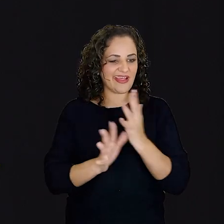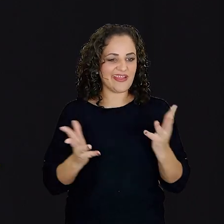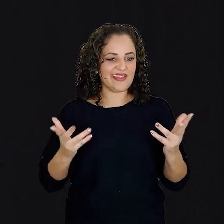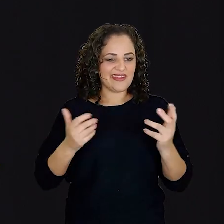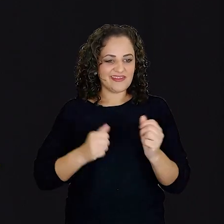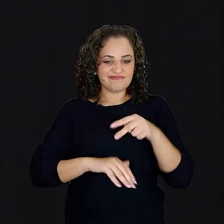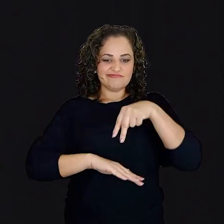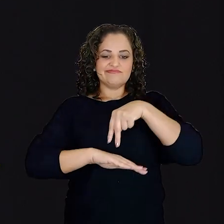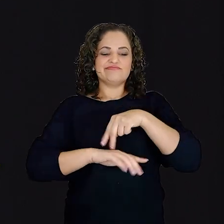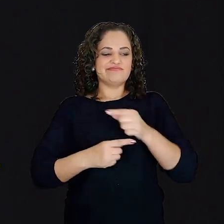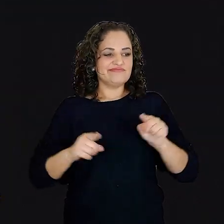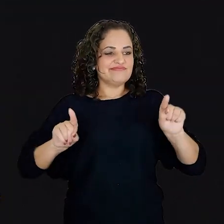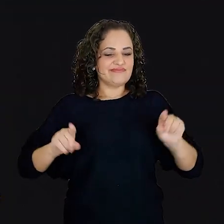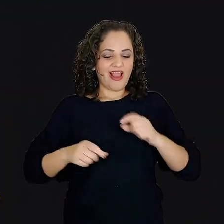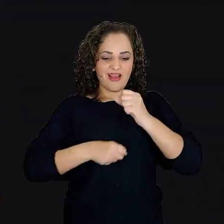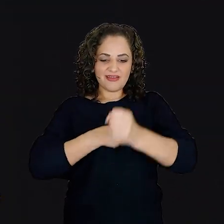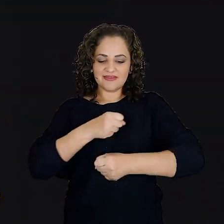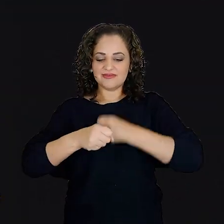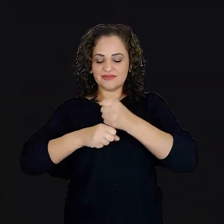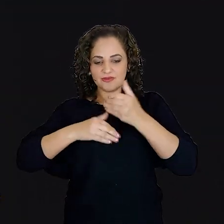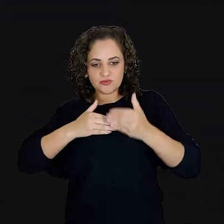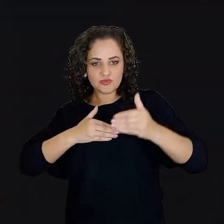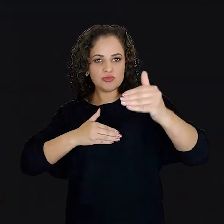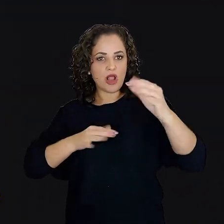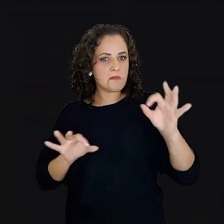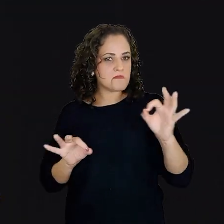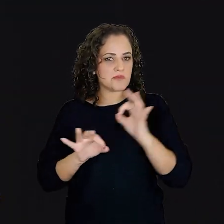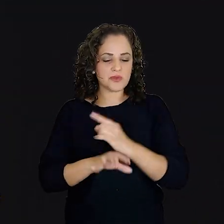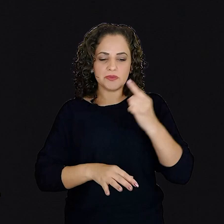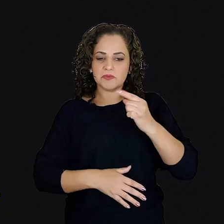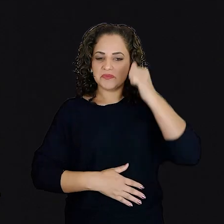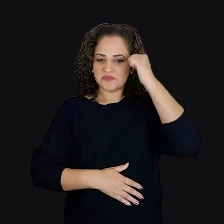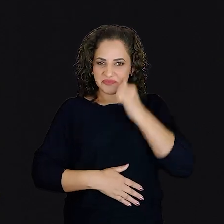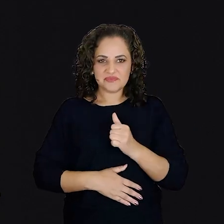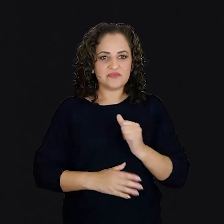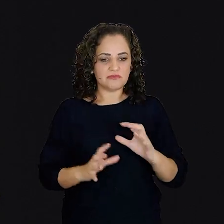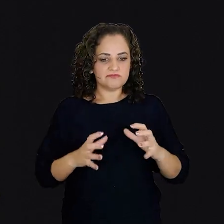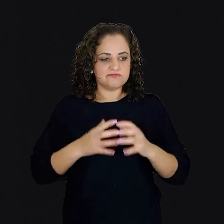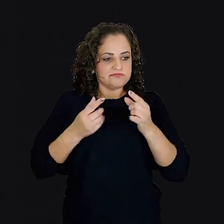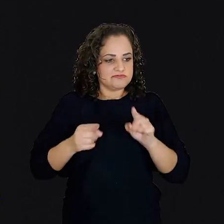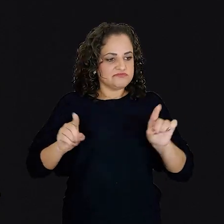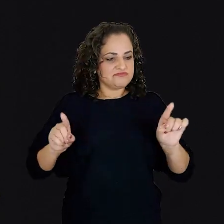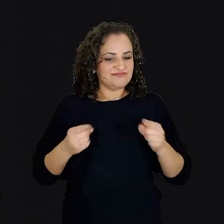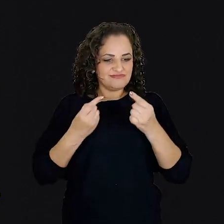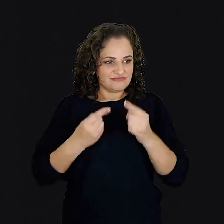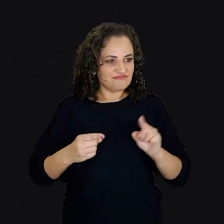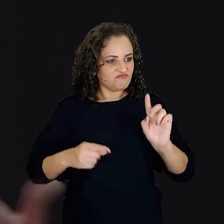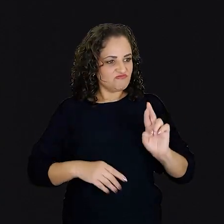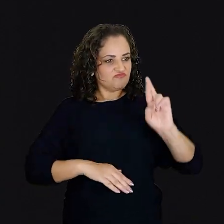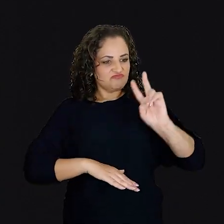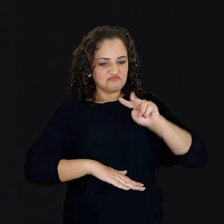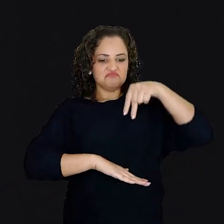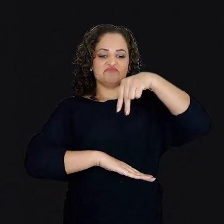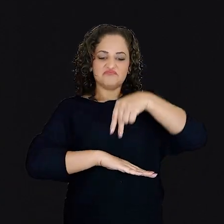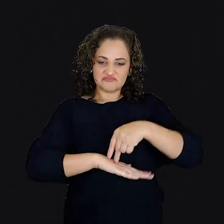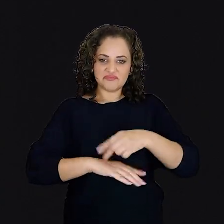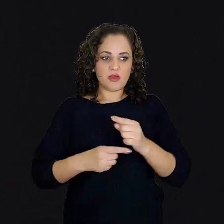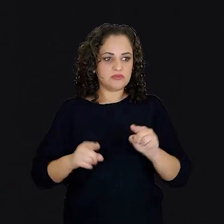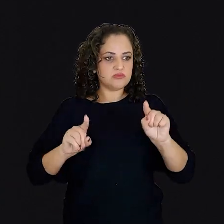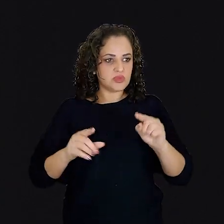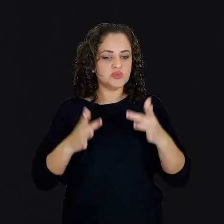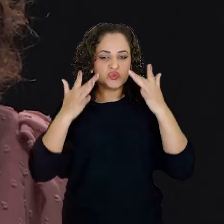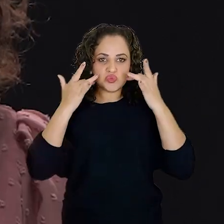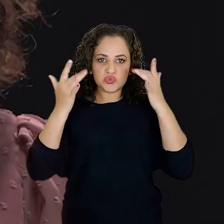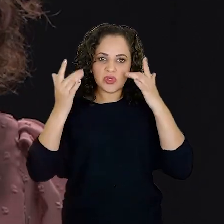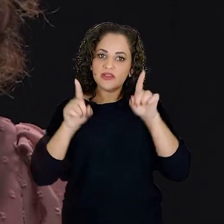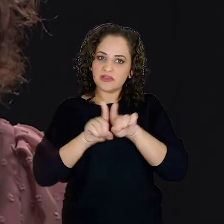se consolida como maestra. Anos depois, ela torna-se a primeira mulher a reger uma orquestra do Brasil, regendo os músicos do Teatro